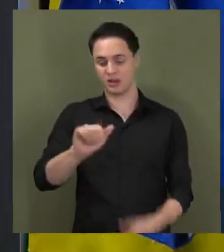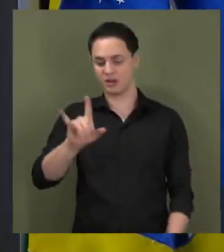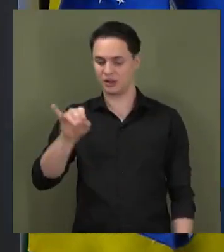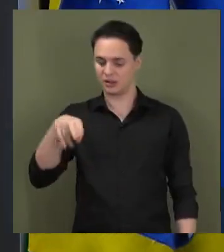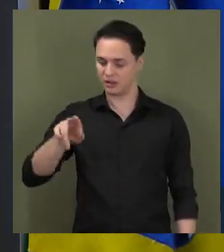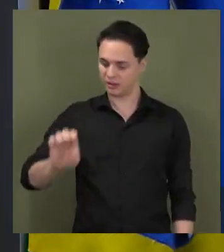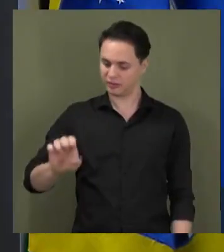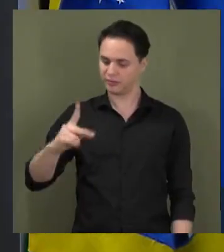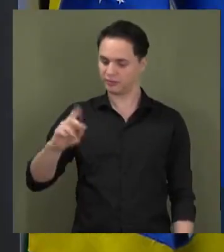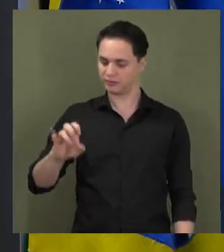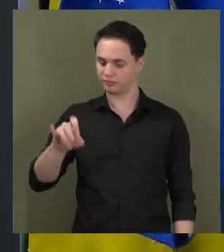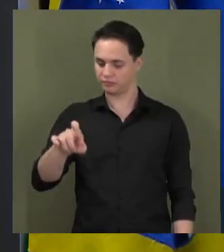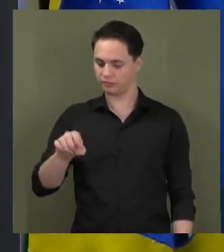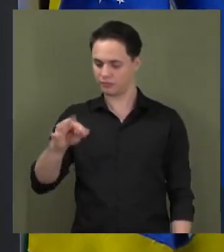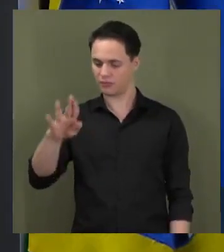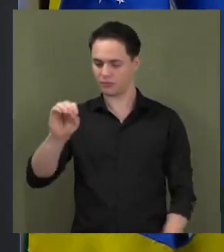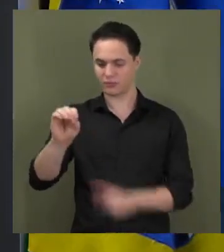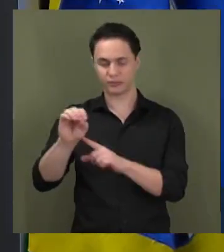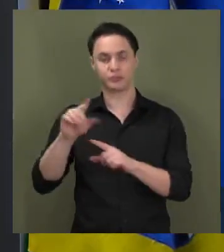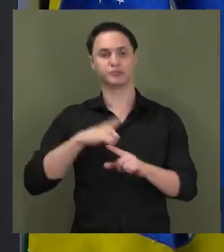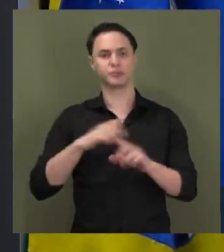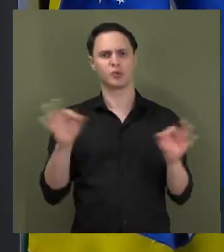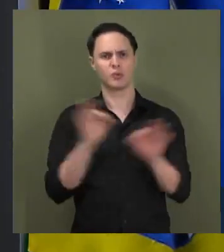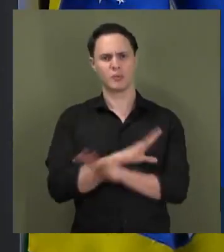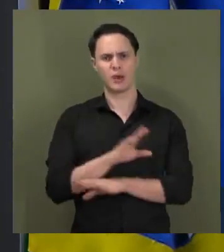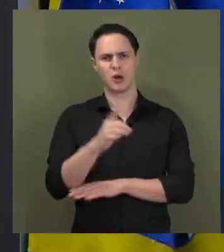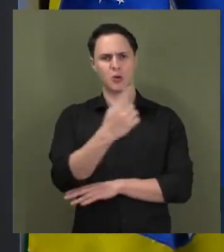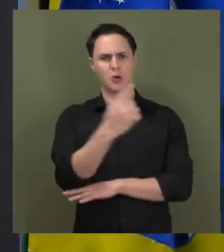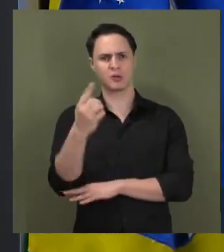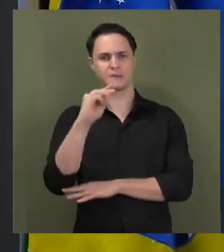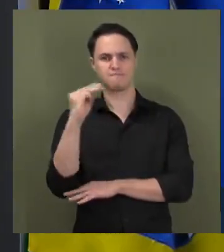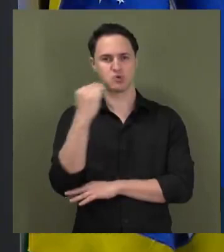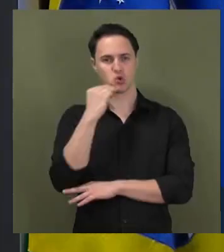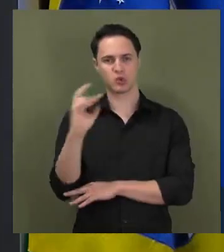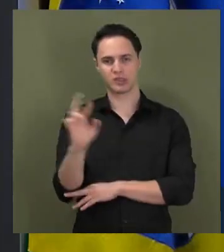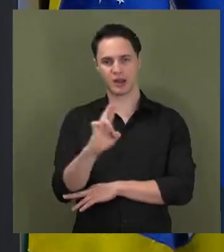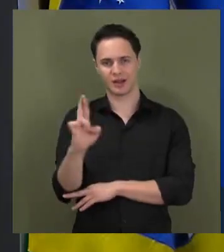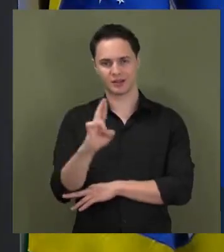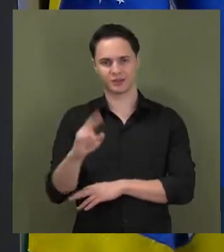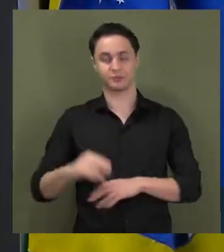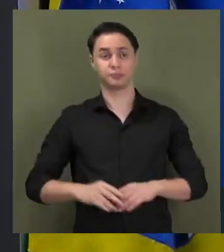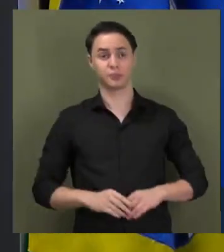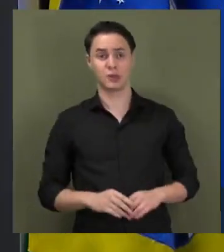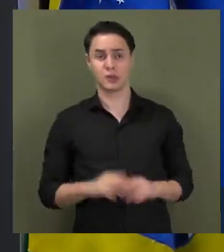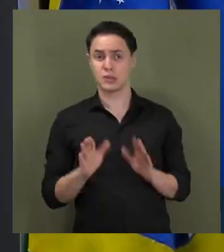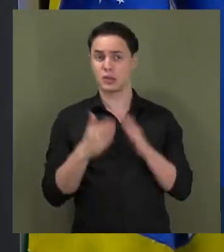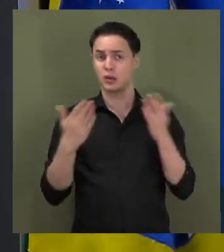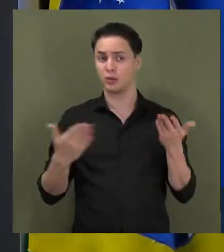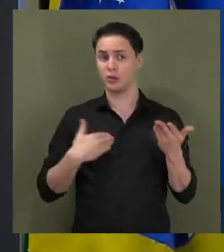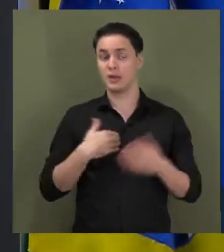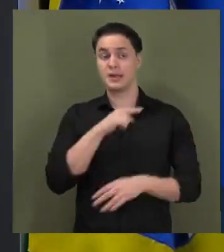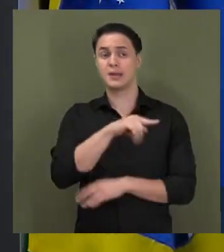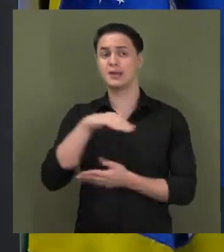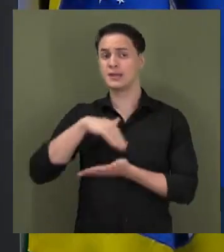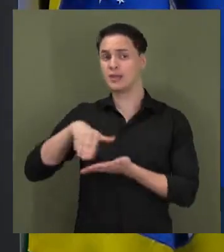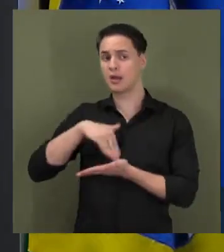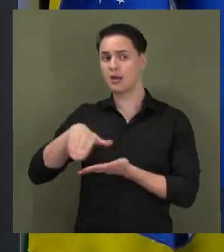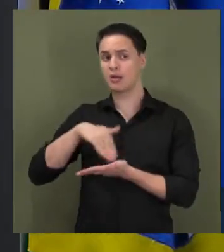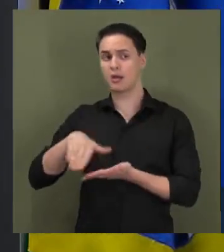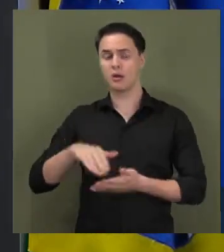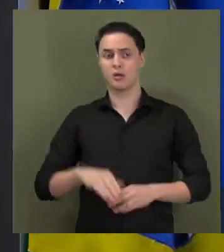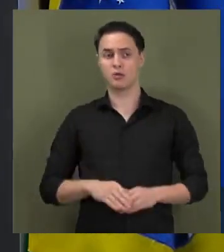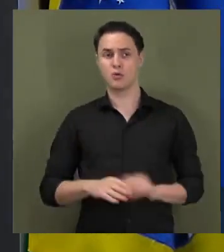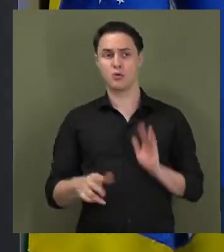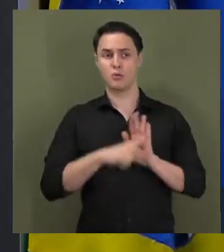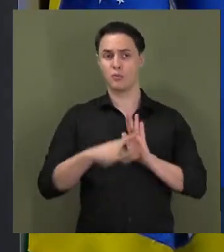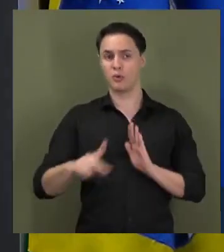concretização da operação era de 11 milhões de reais. O próprio secretário da